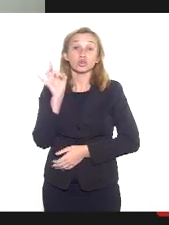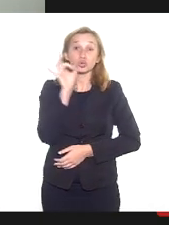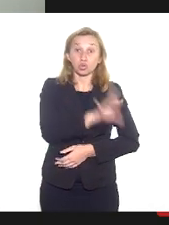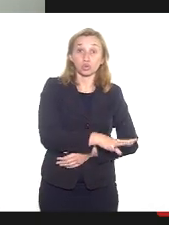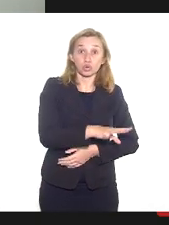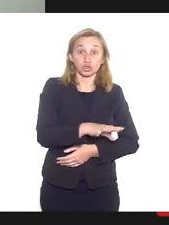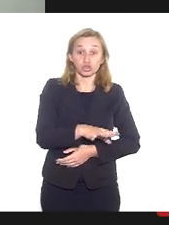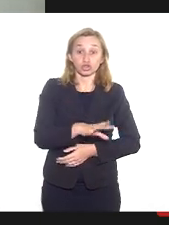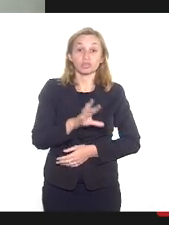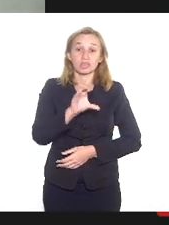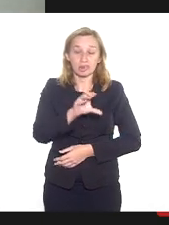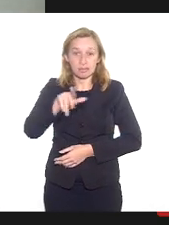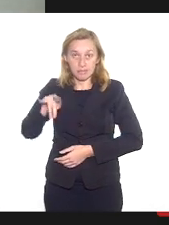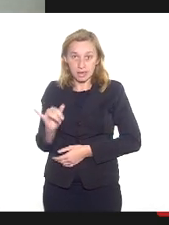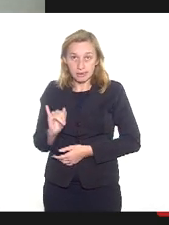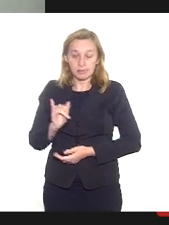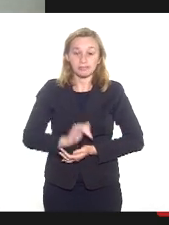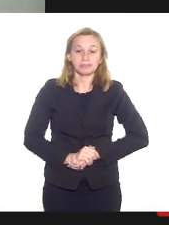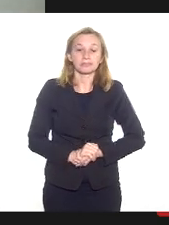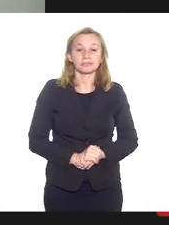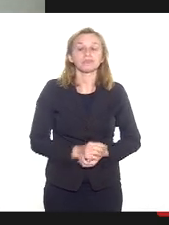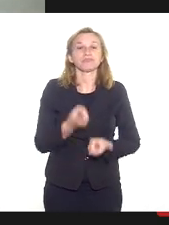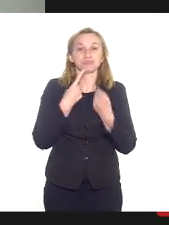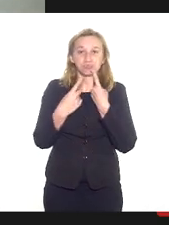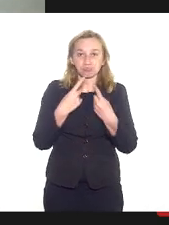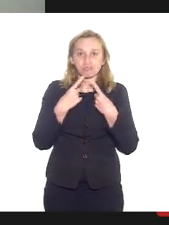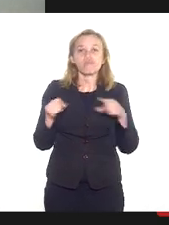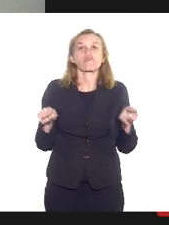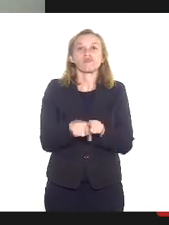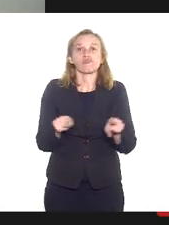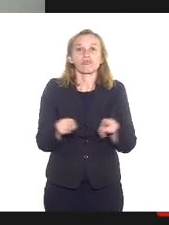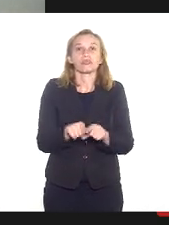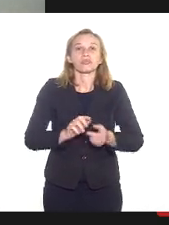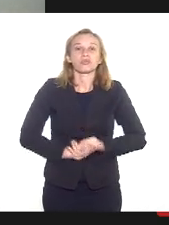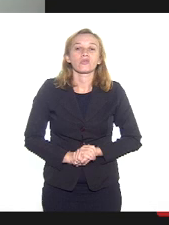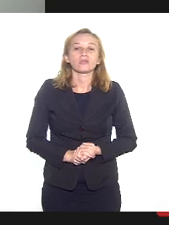oitiva da CPI debates também com